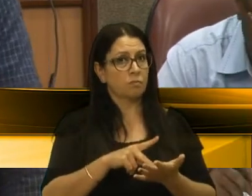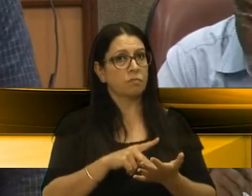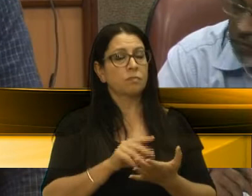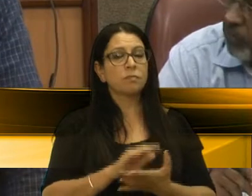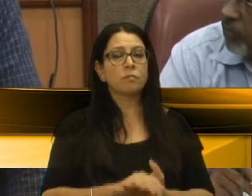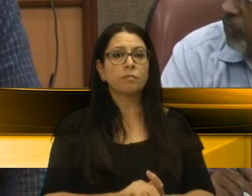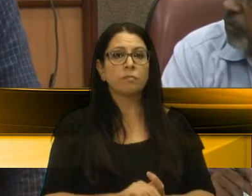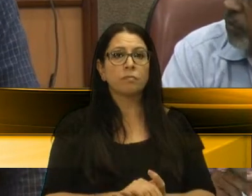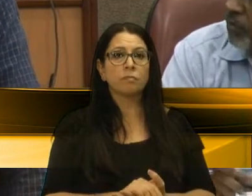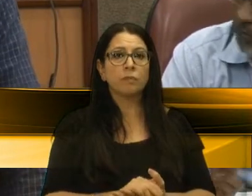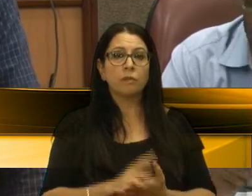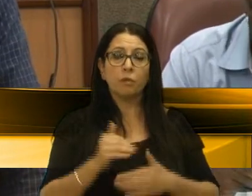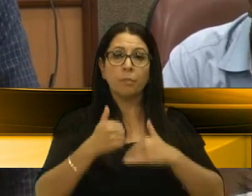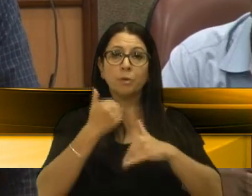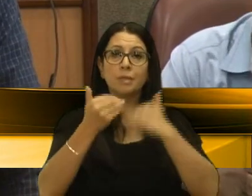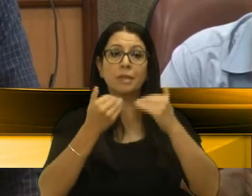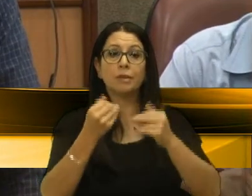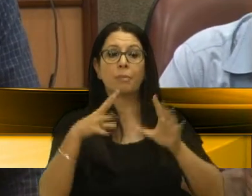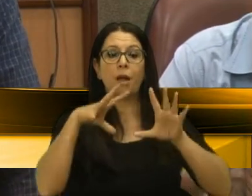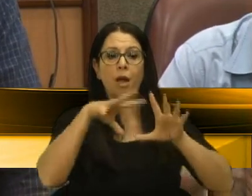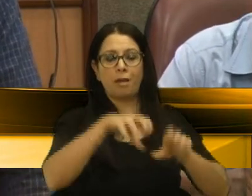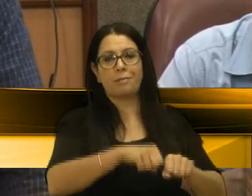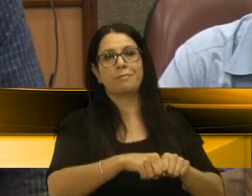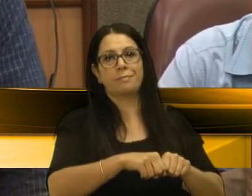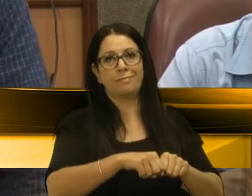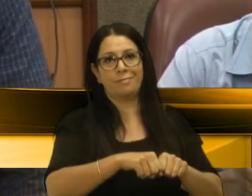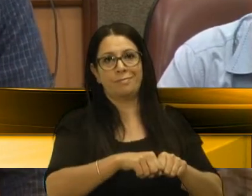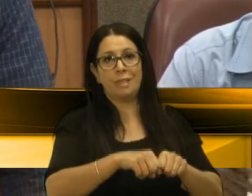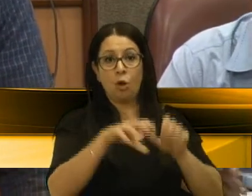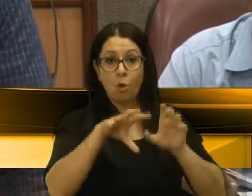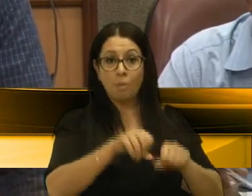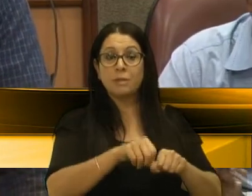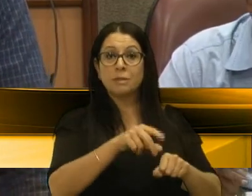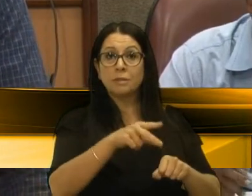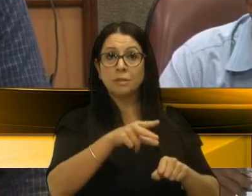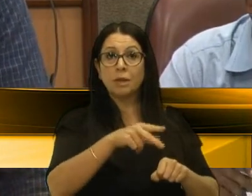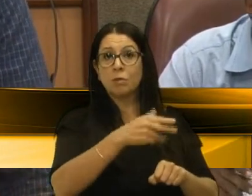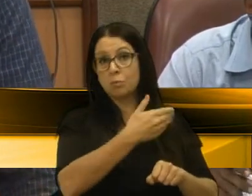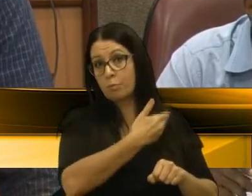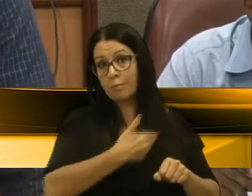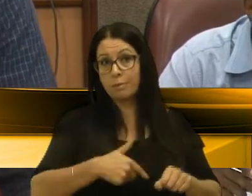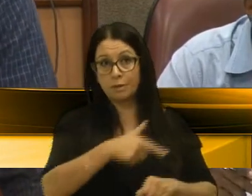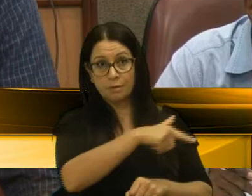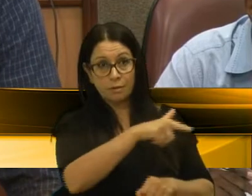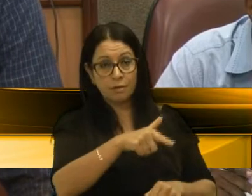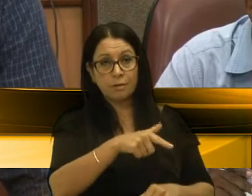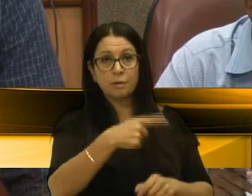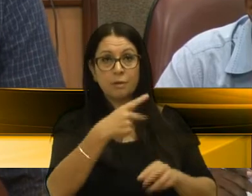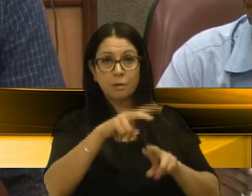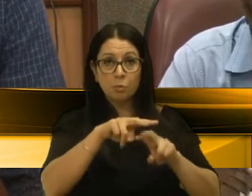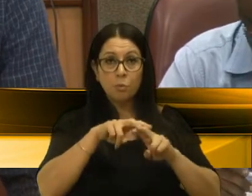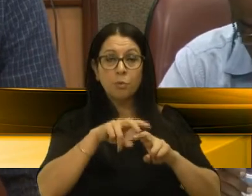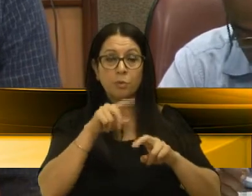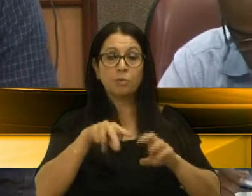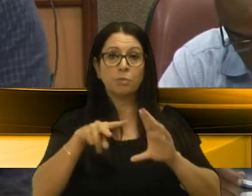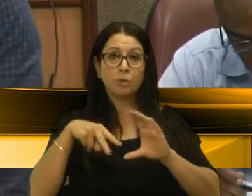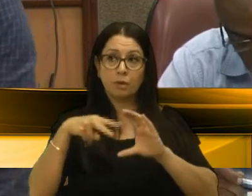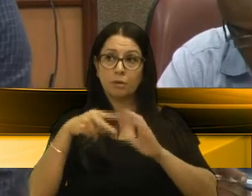o seu processo de ocupação, ocupação pública, por isso que a Câmara Municipal